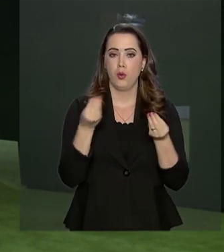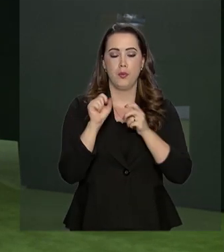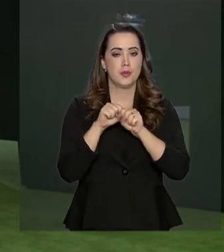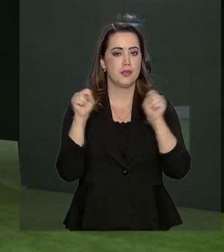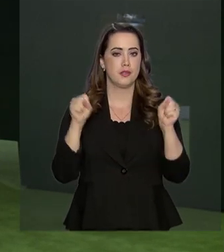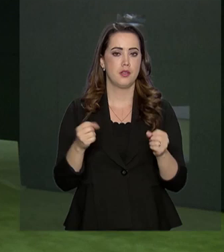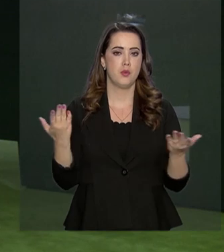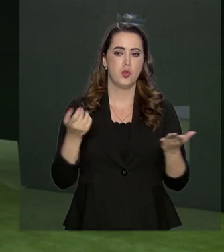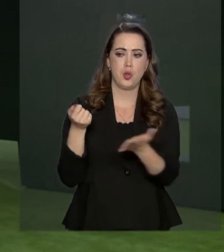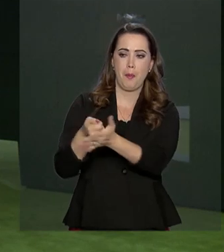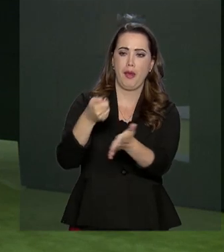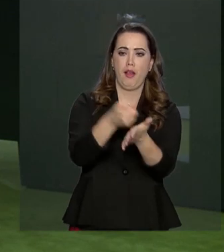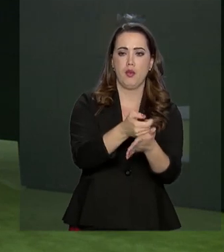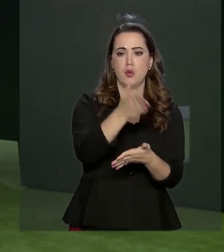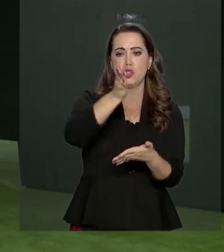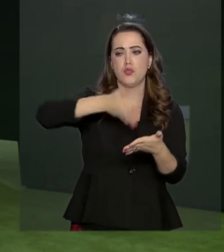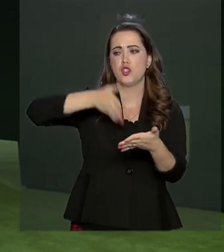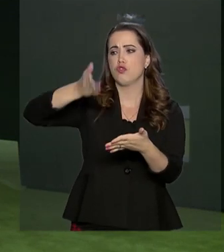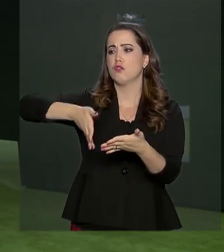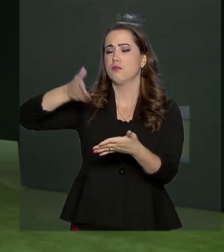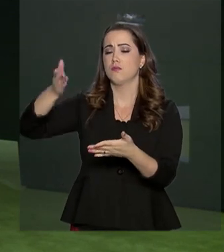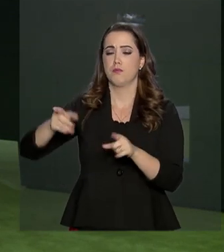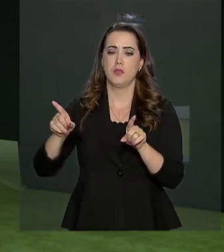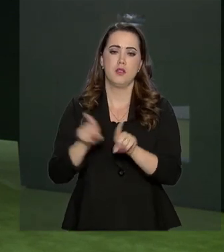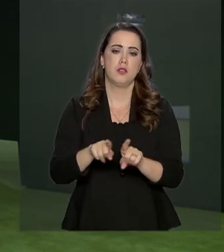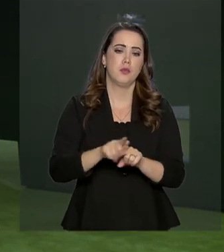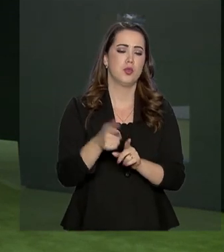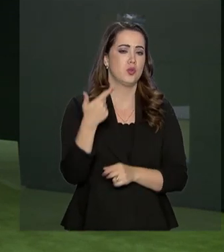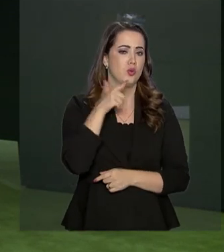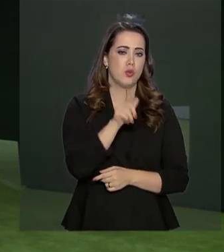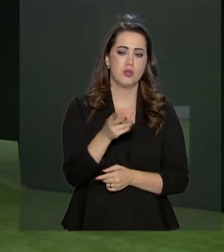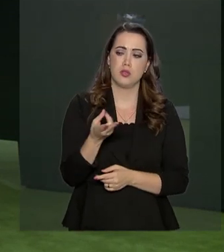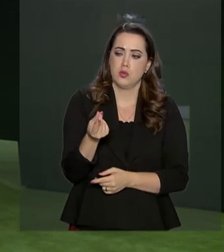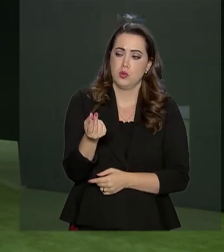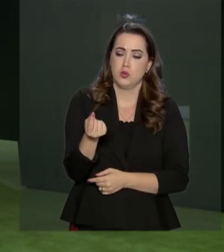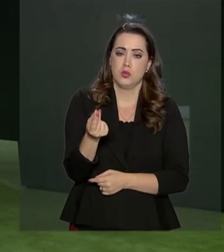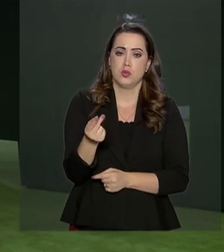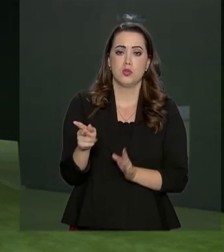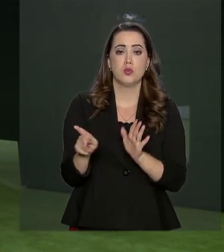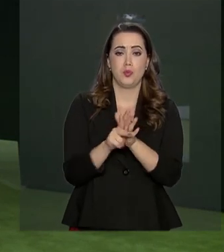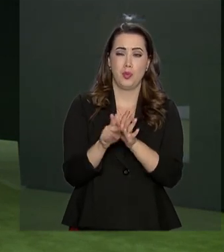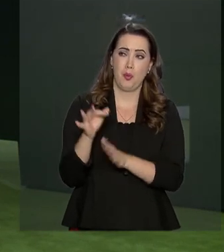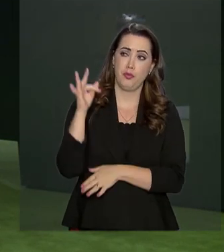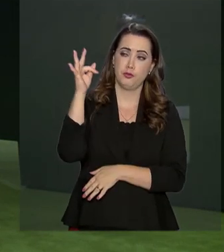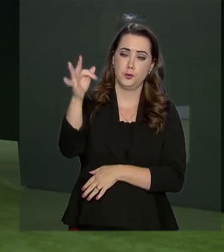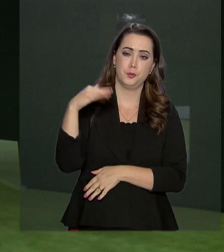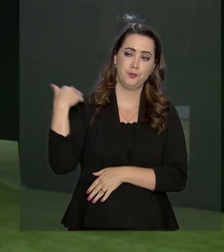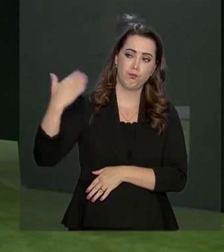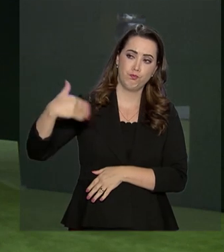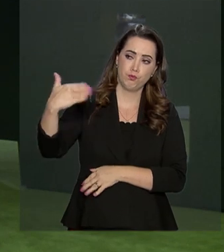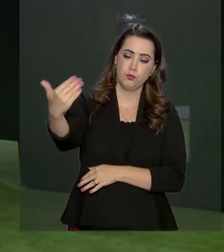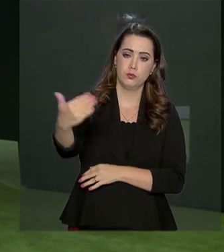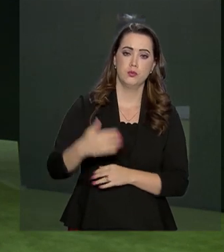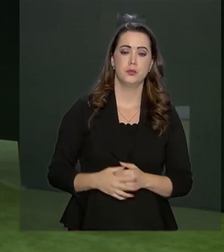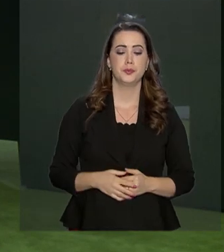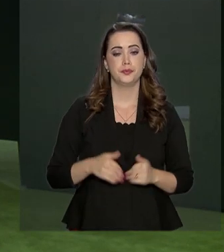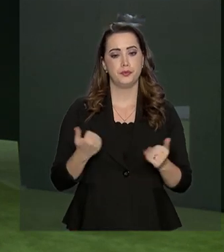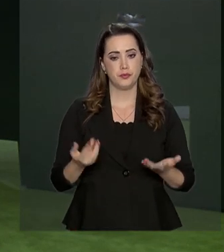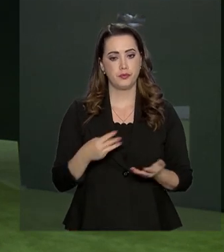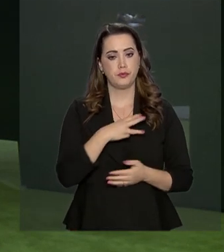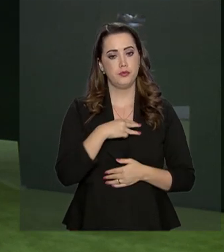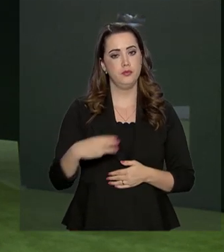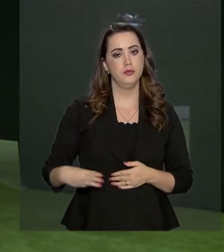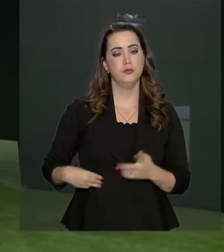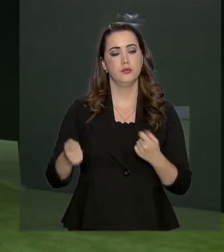financiado por repartição, além do fato de não levar recursos para o futuro ao longo do tempo. O